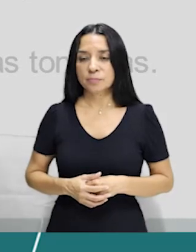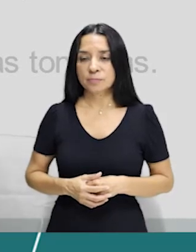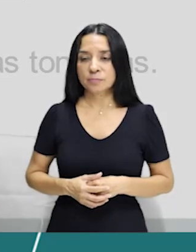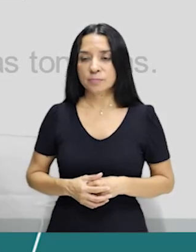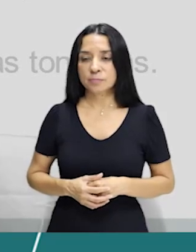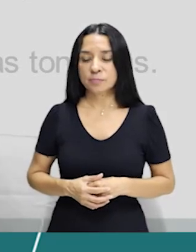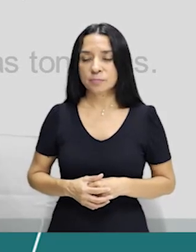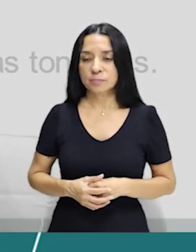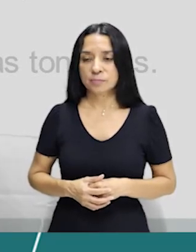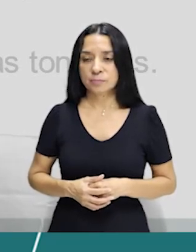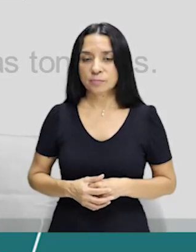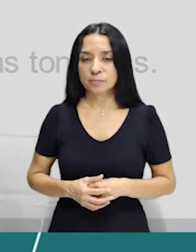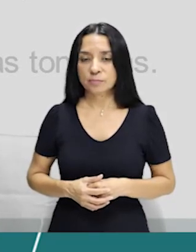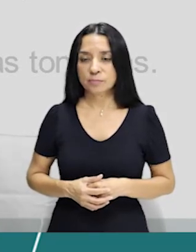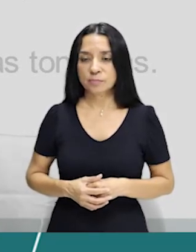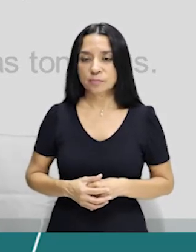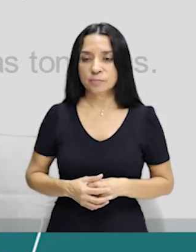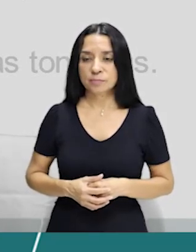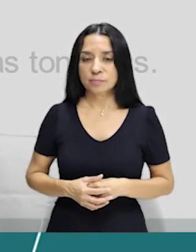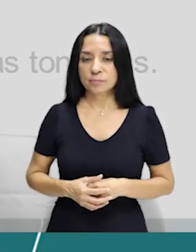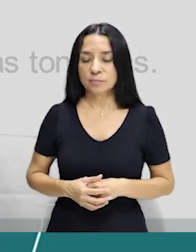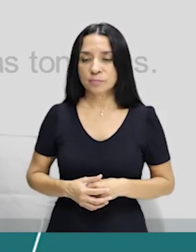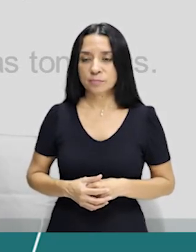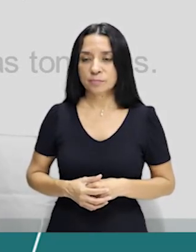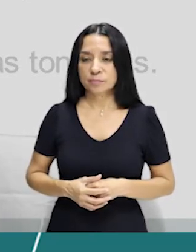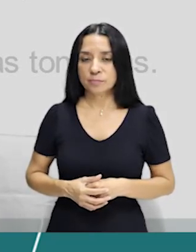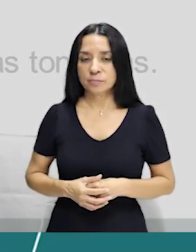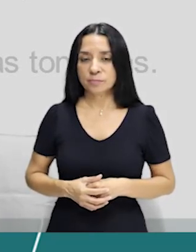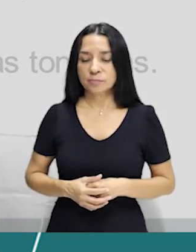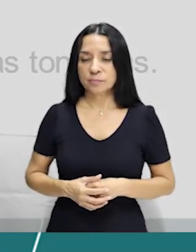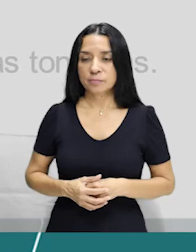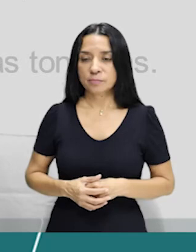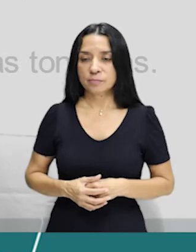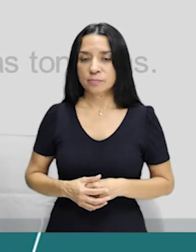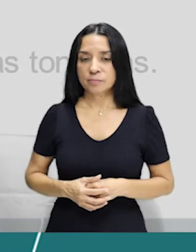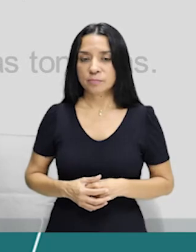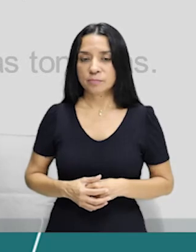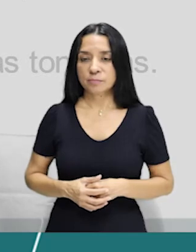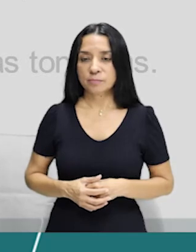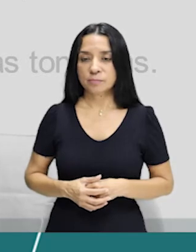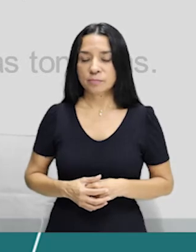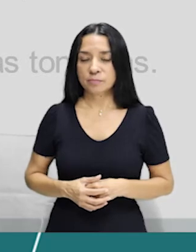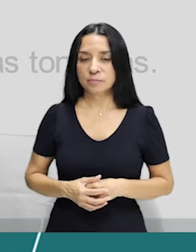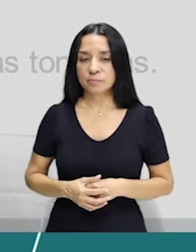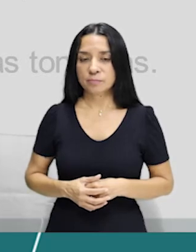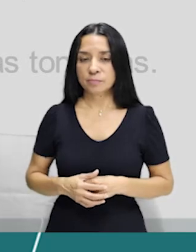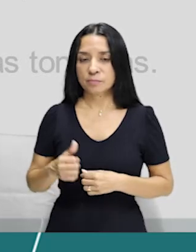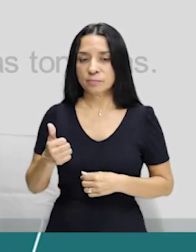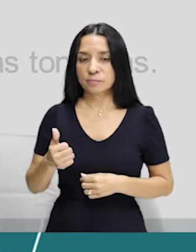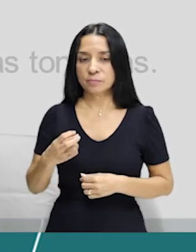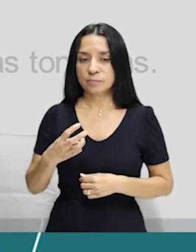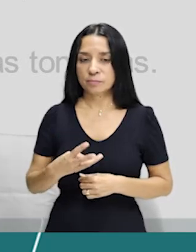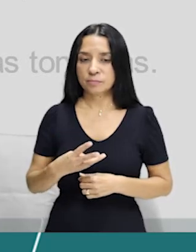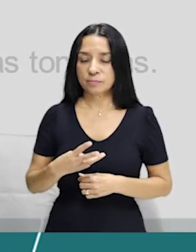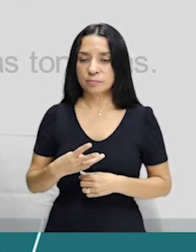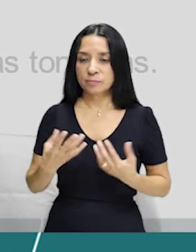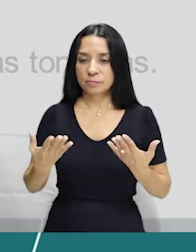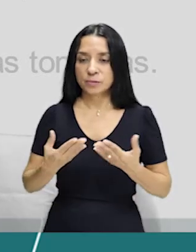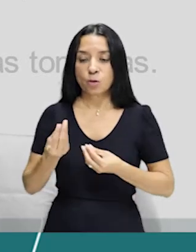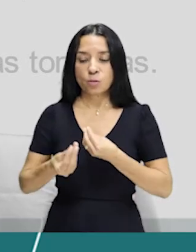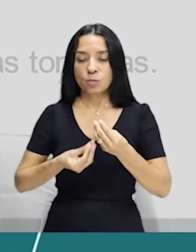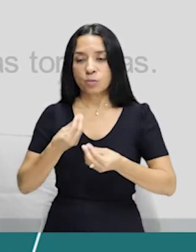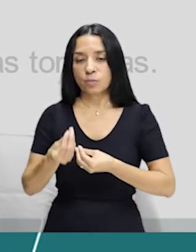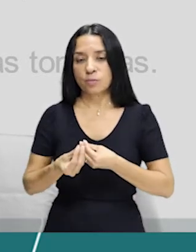passar é o meu verbo, muy bien. Nós outras, passar é o meu verbo, muy bien. Como é que fica?